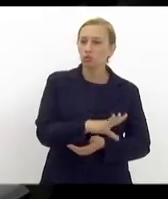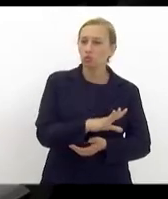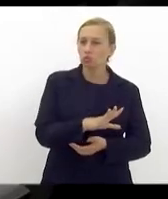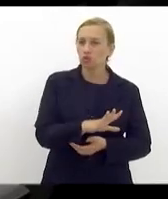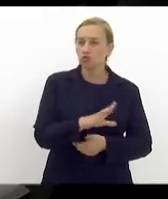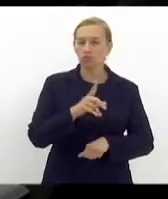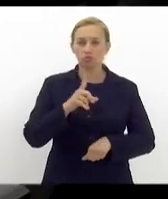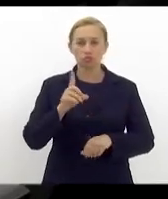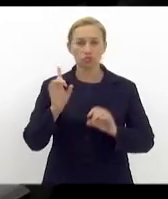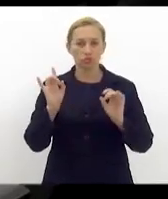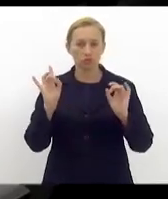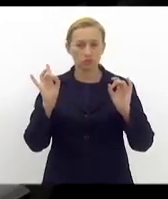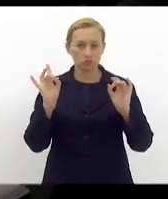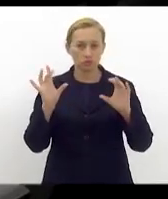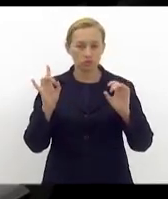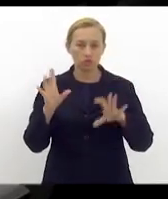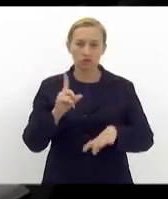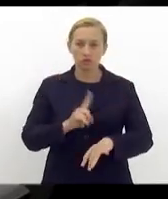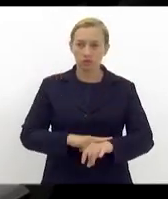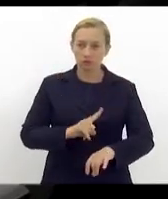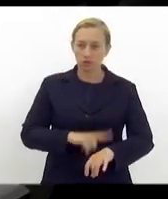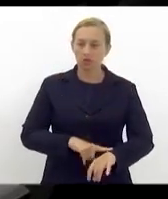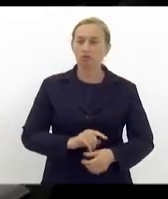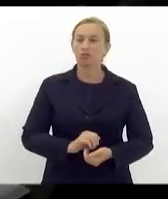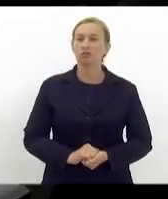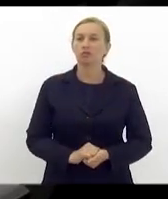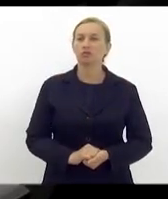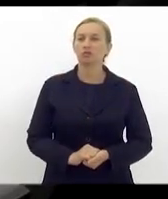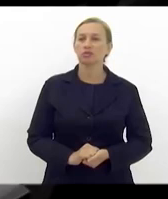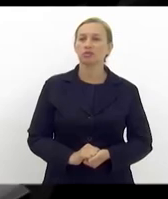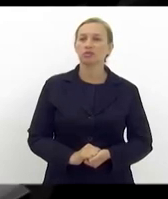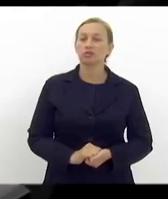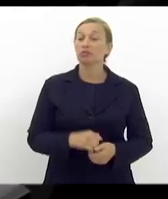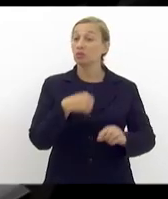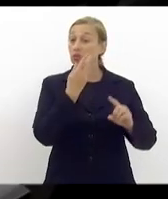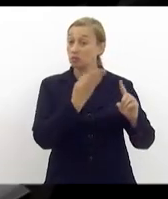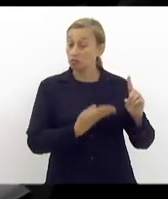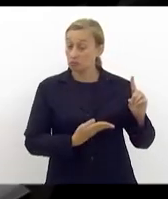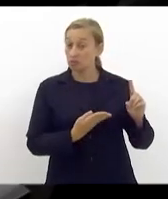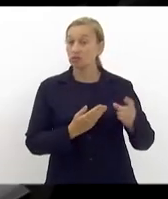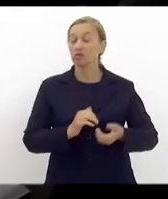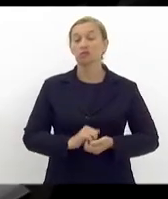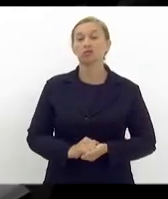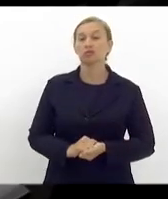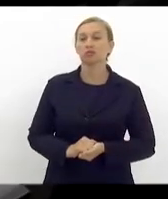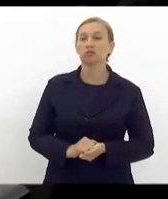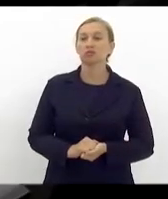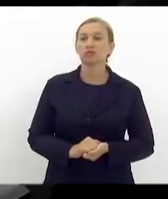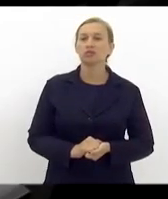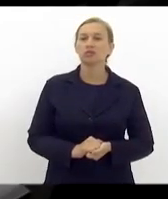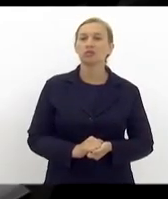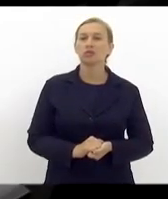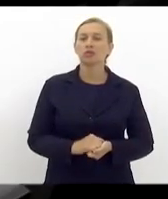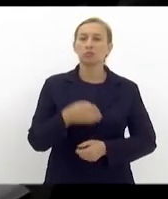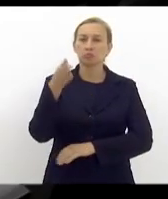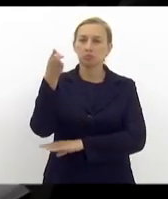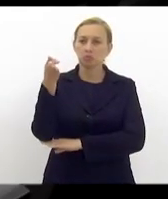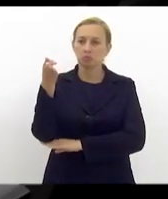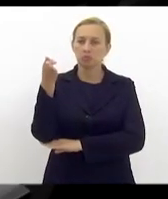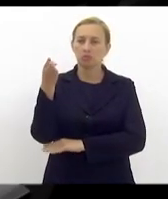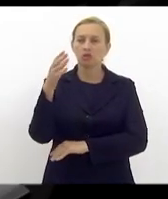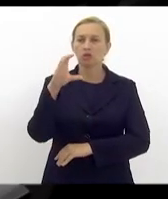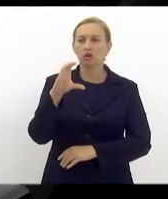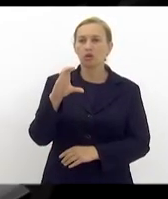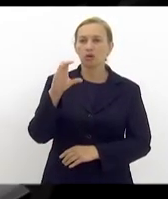promovido pela homenageada no hotel do